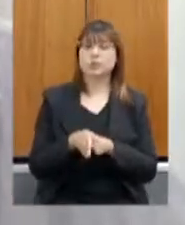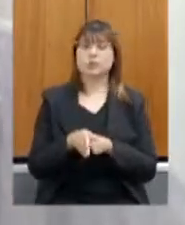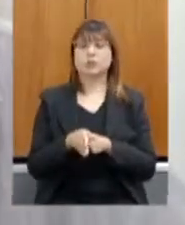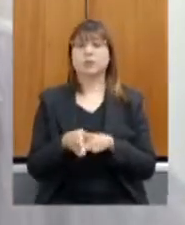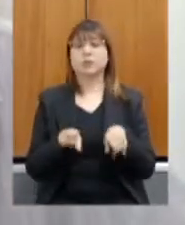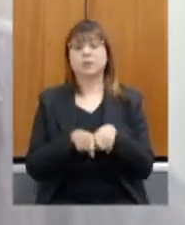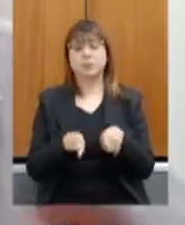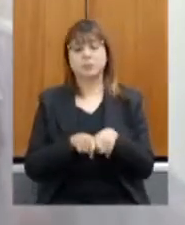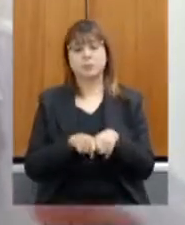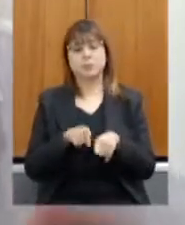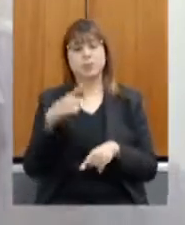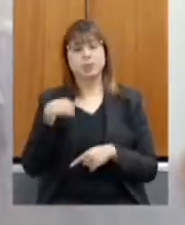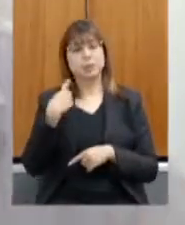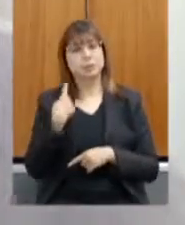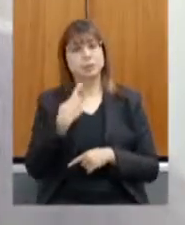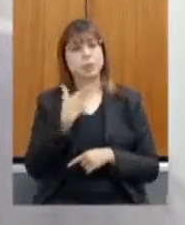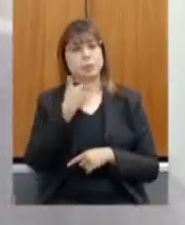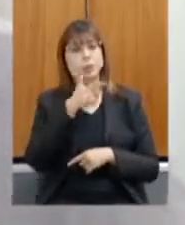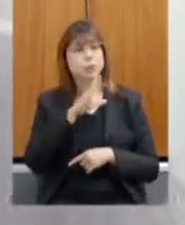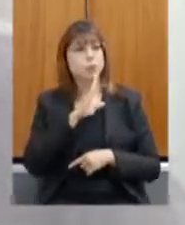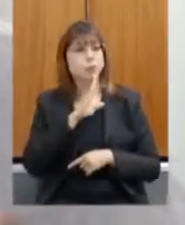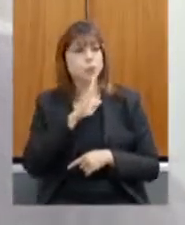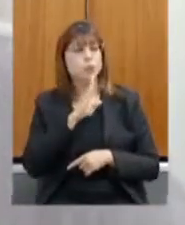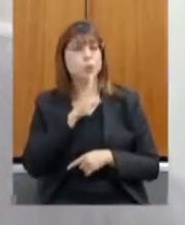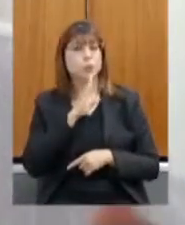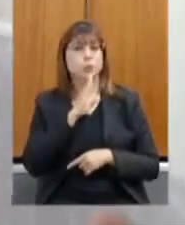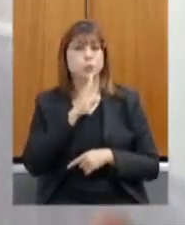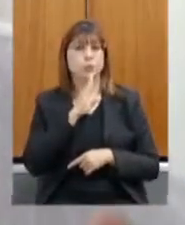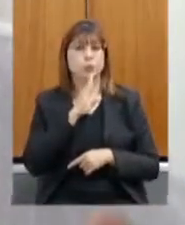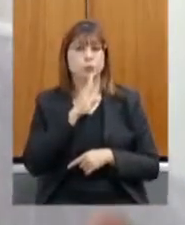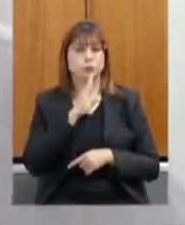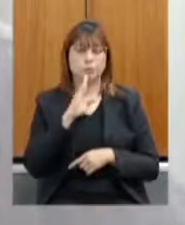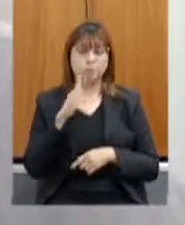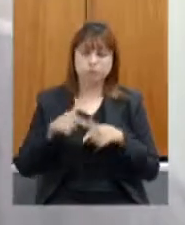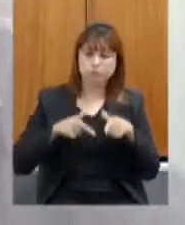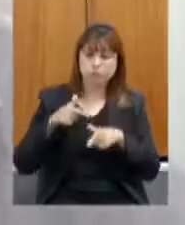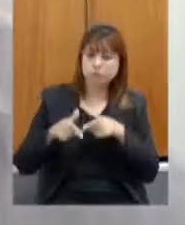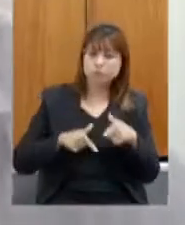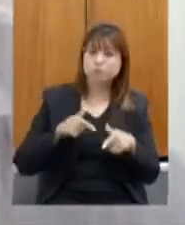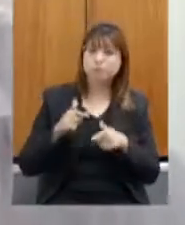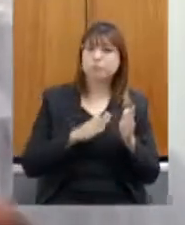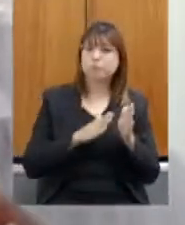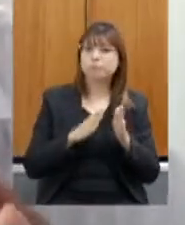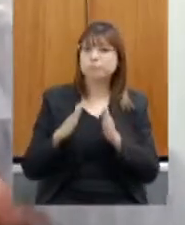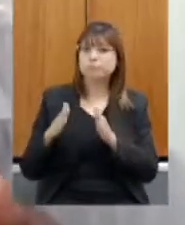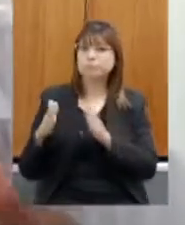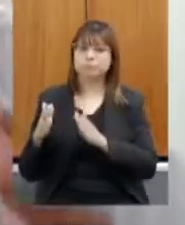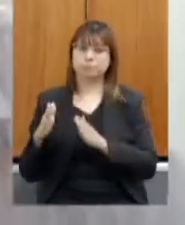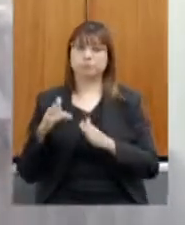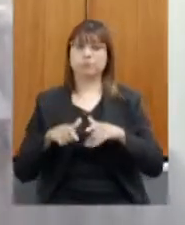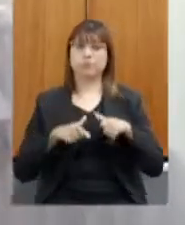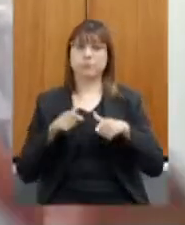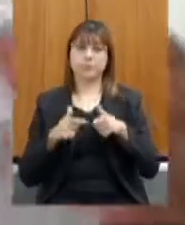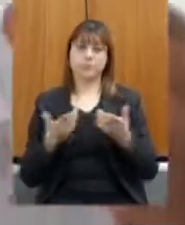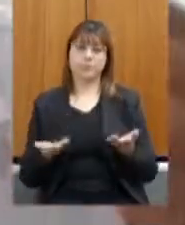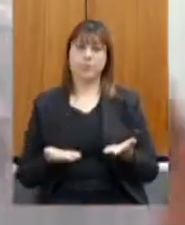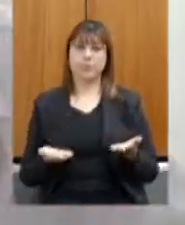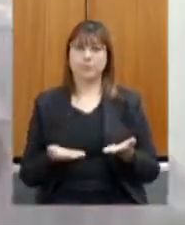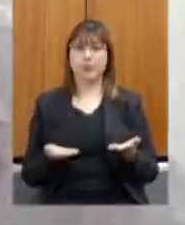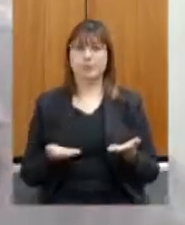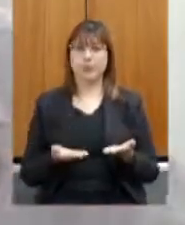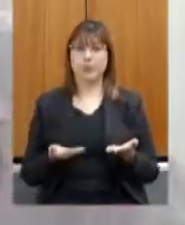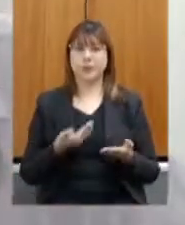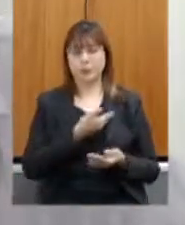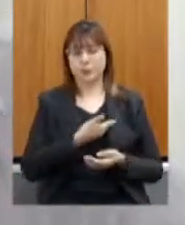também tenham conhecimento de todo o andamento do serviço que está sendo feito pelo